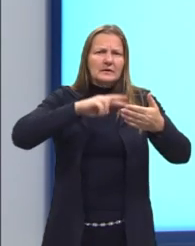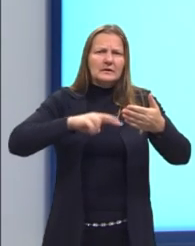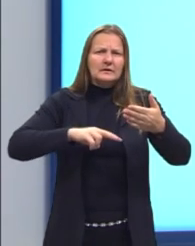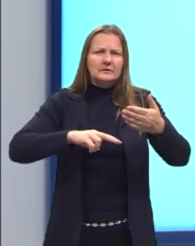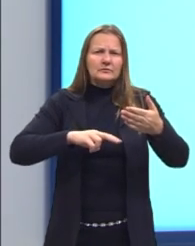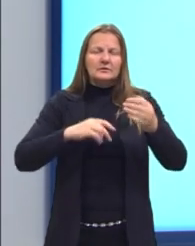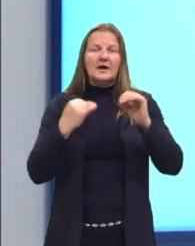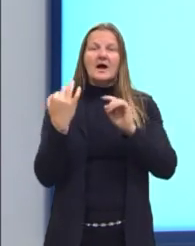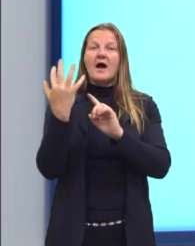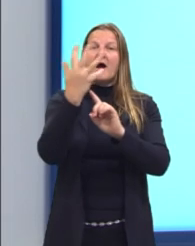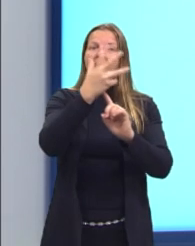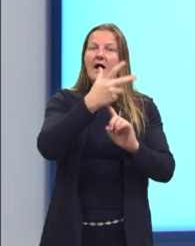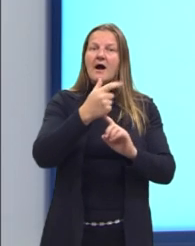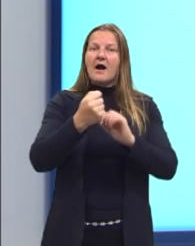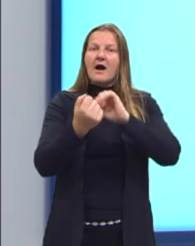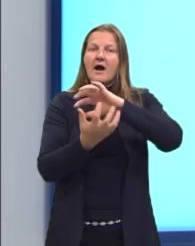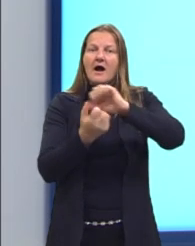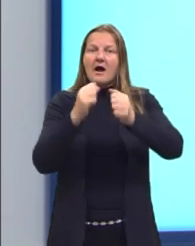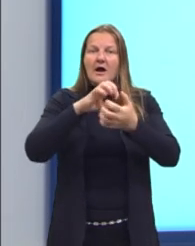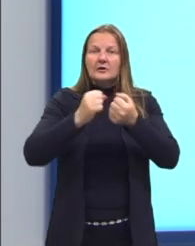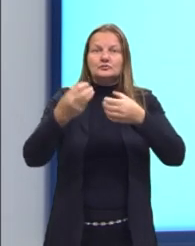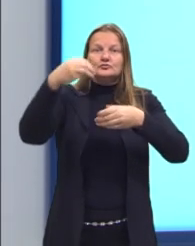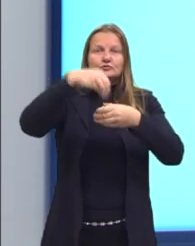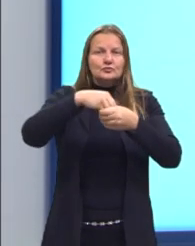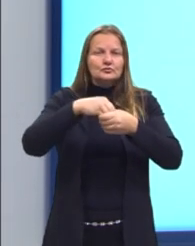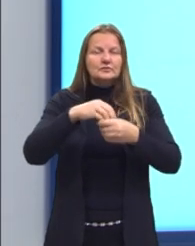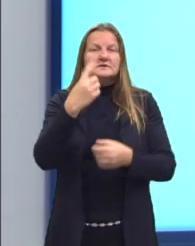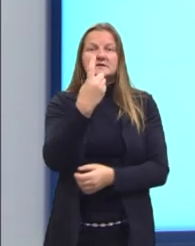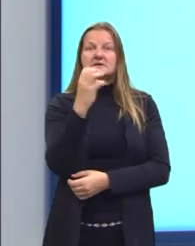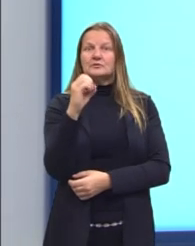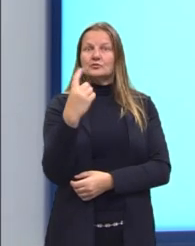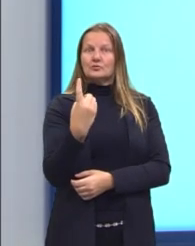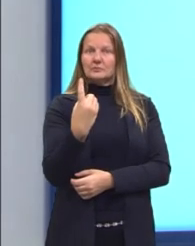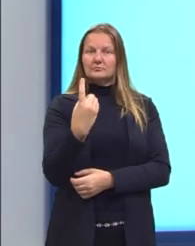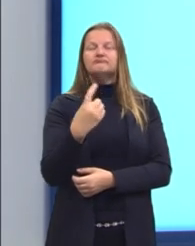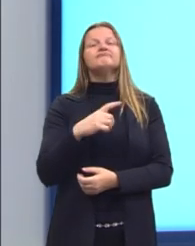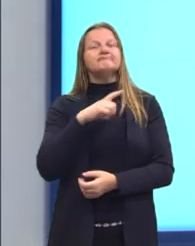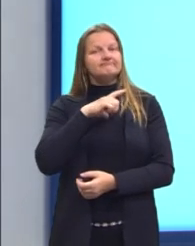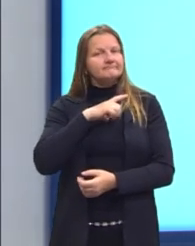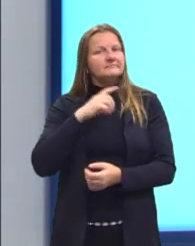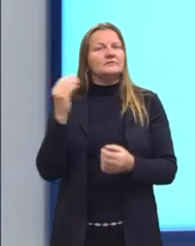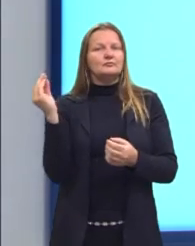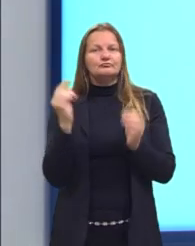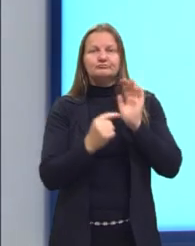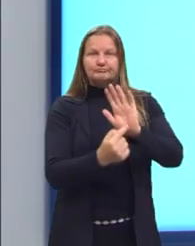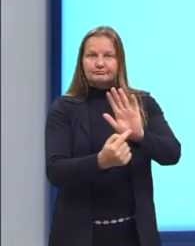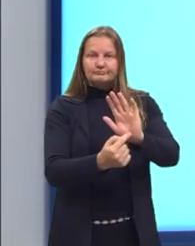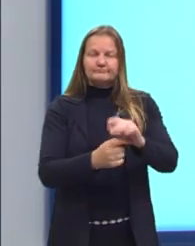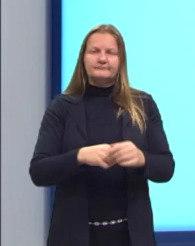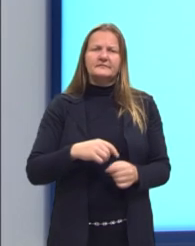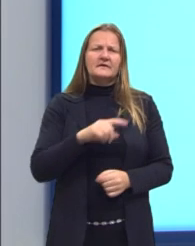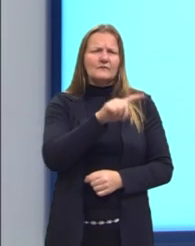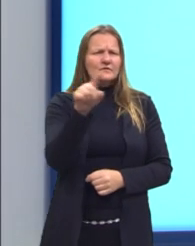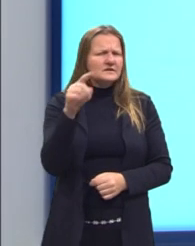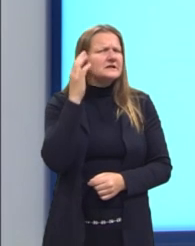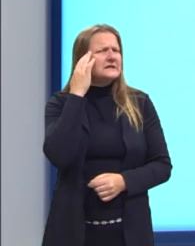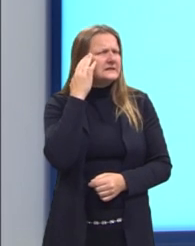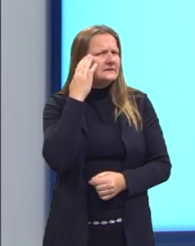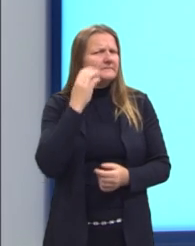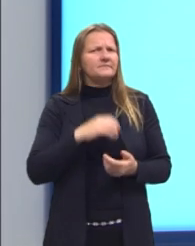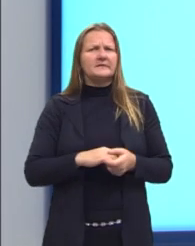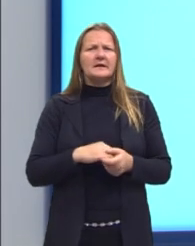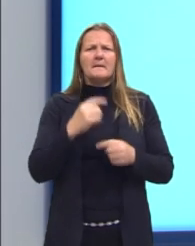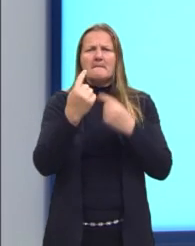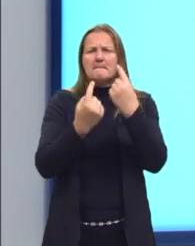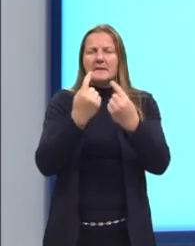artes com 101 questões. E só para vocês terem uma noção, pegando aqui